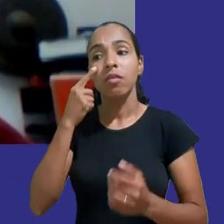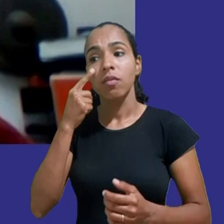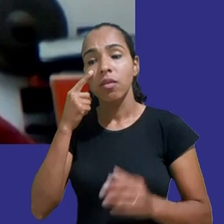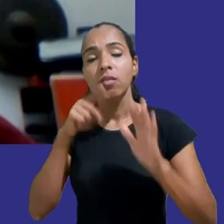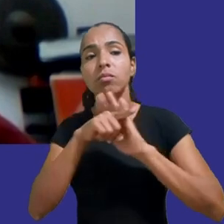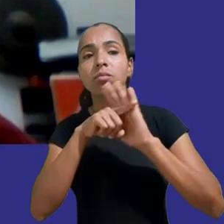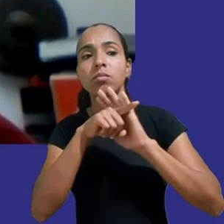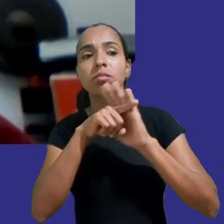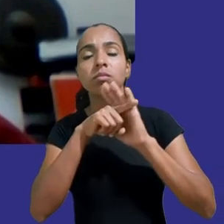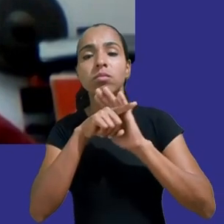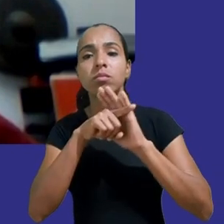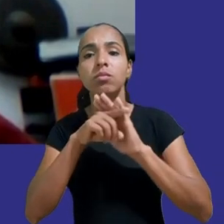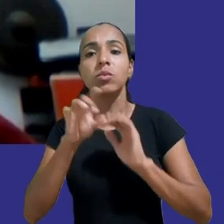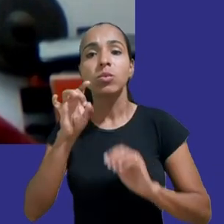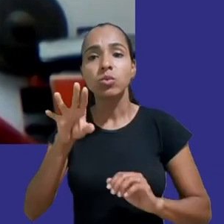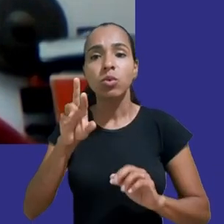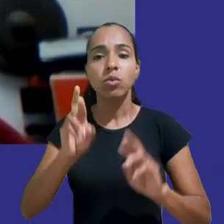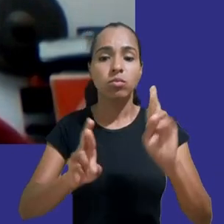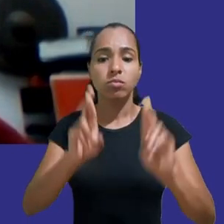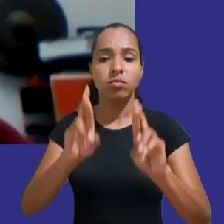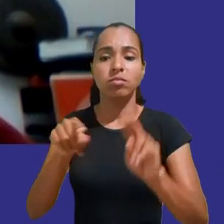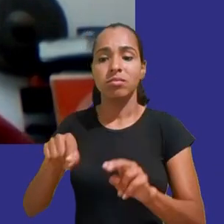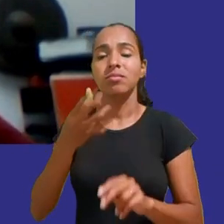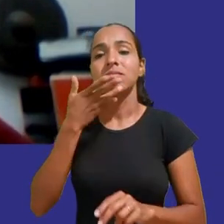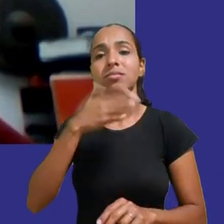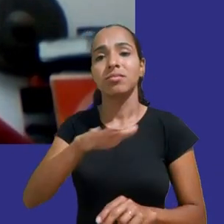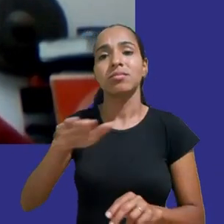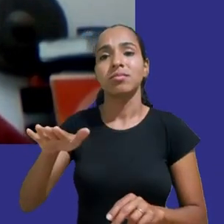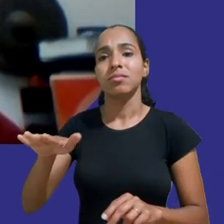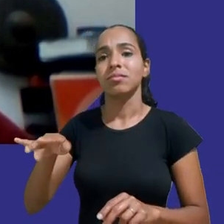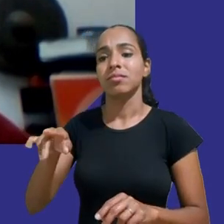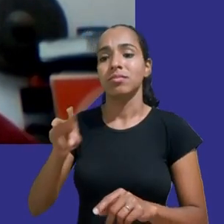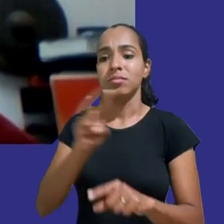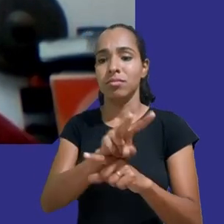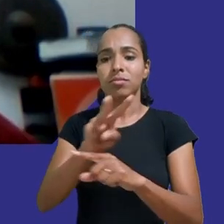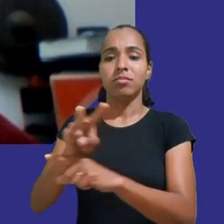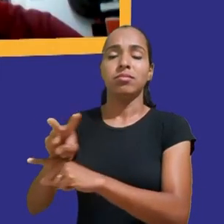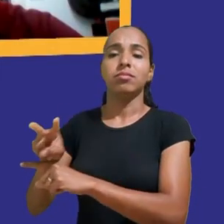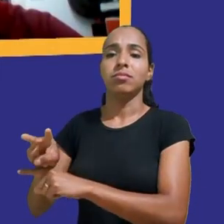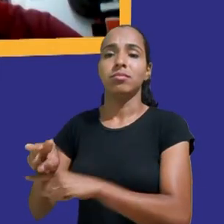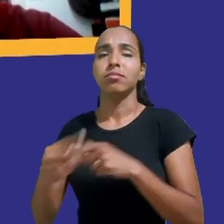das crianças se protegerem dessas práticas invasivas